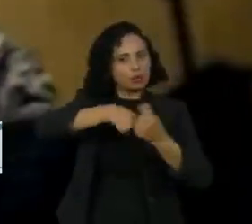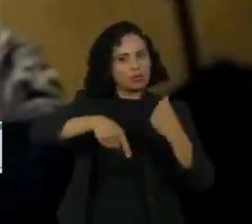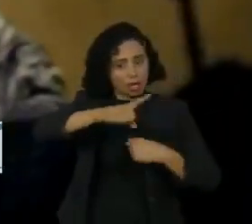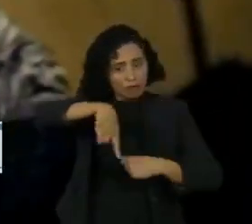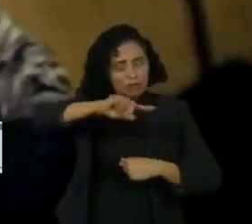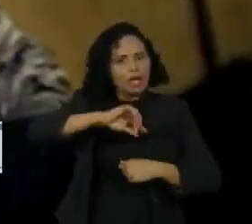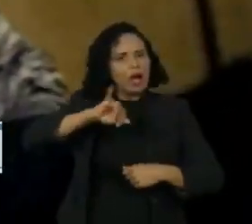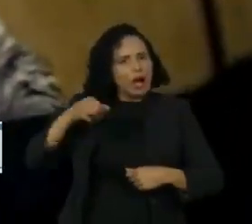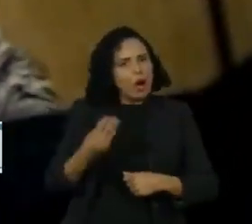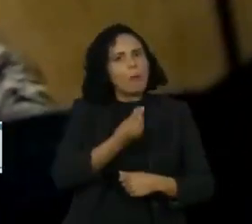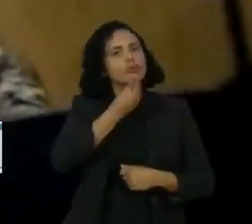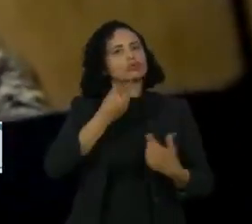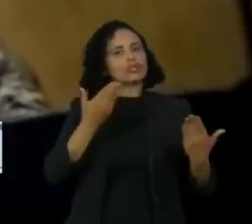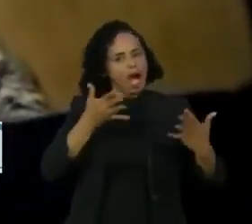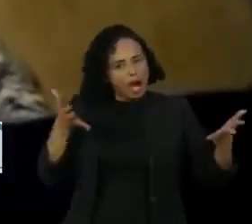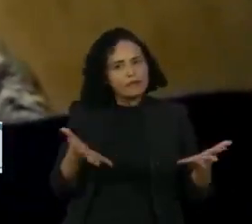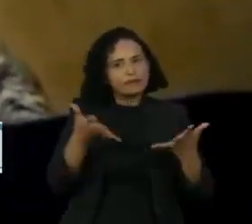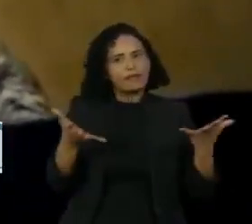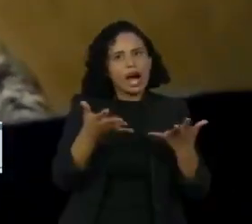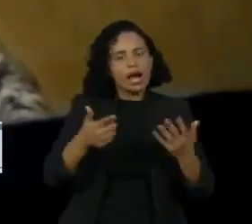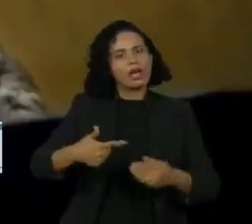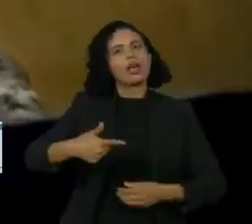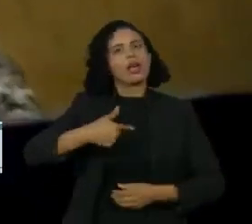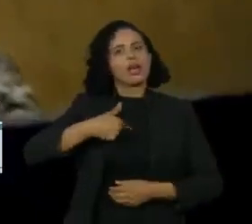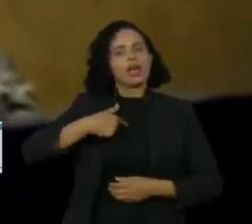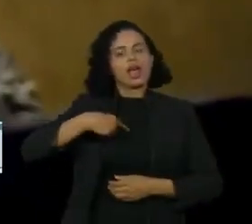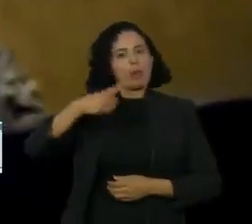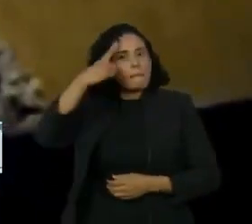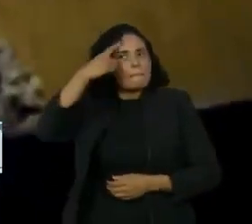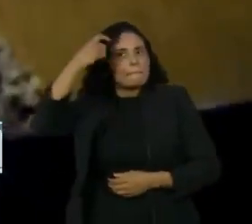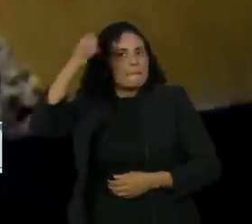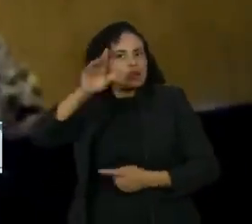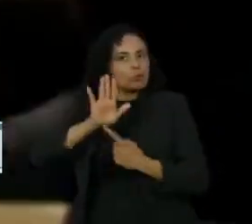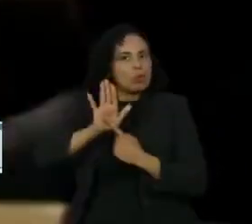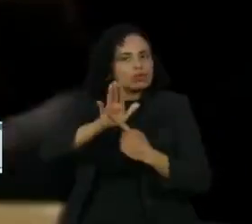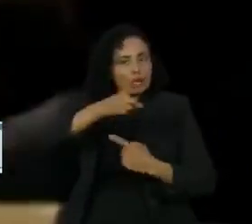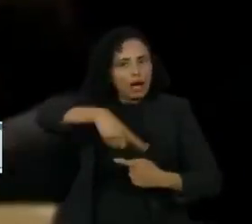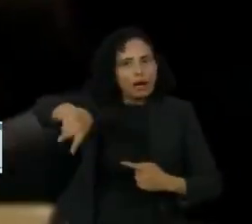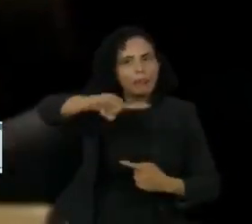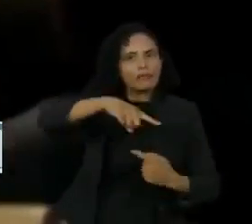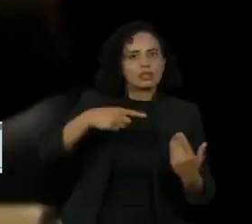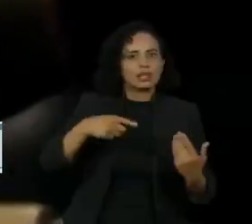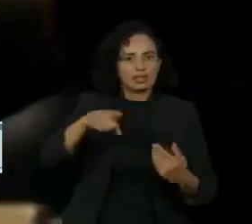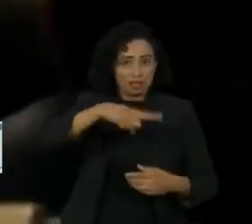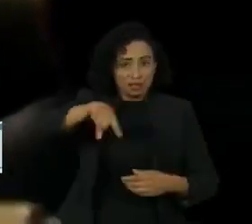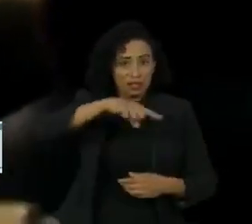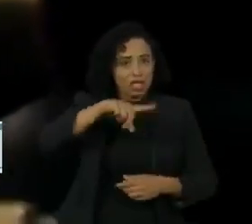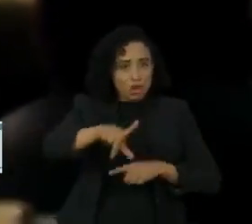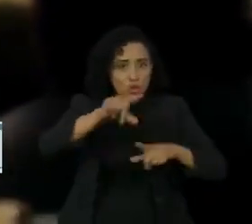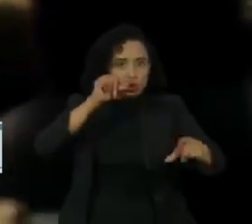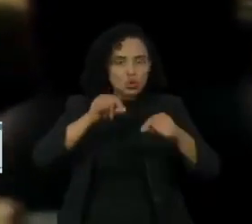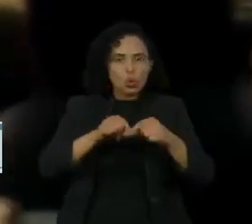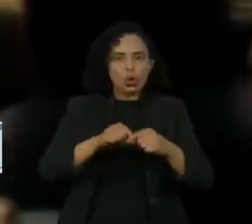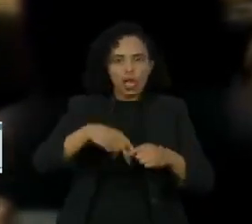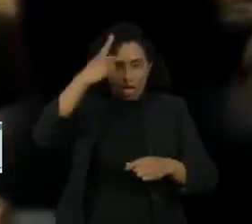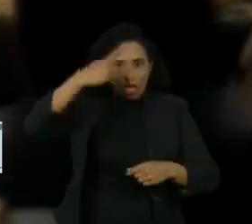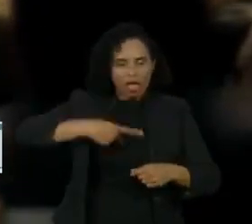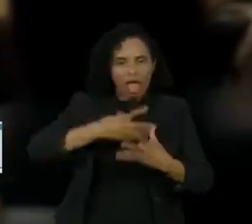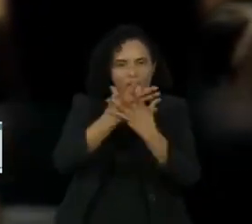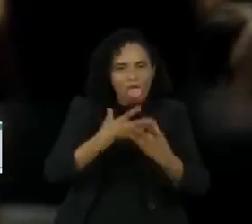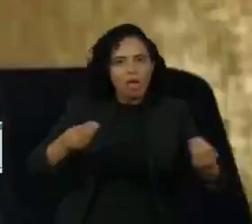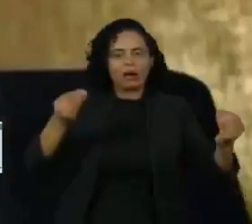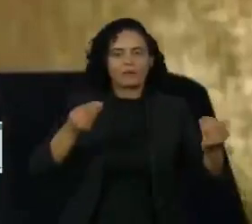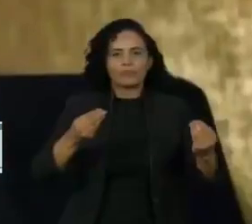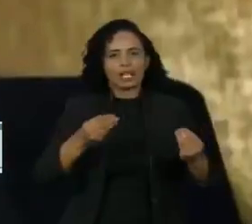Então, aqui é a minha ideia wilde. Não escolha a extinção. Sabe a sua espécie antes de ser tão tarde.